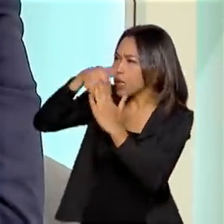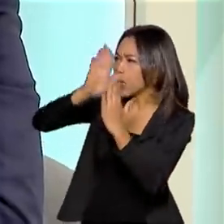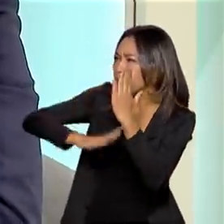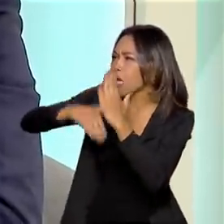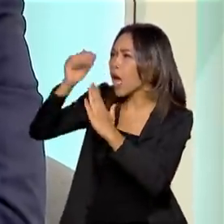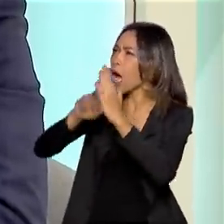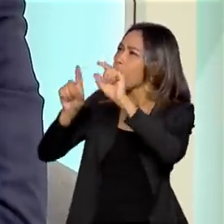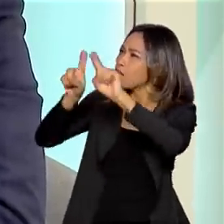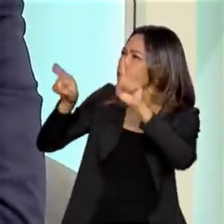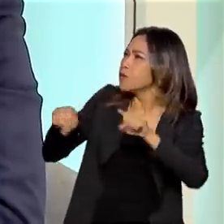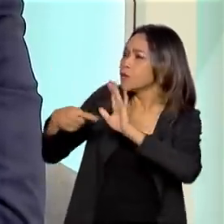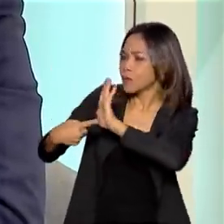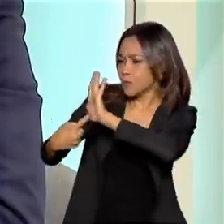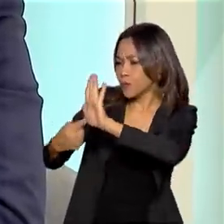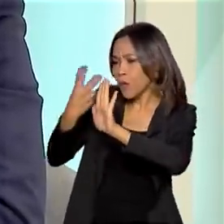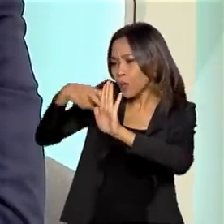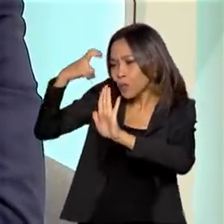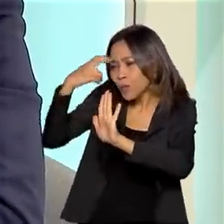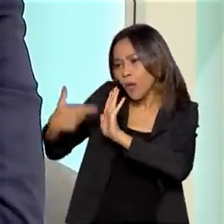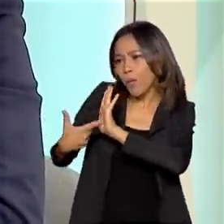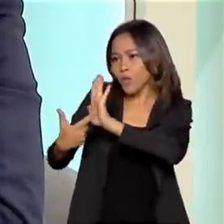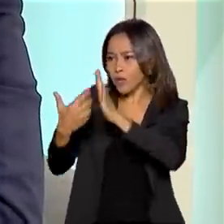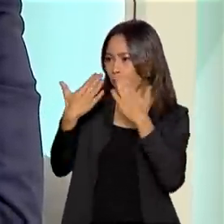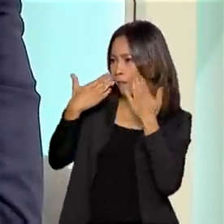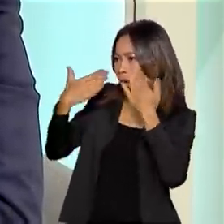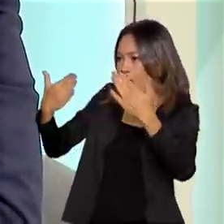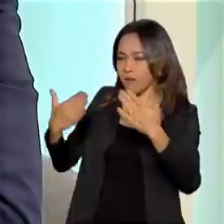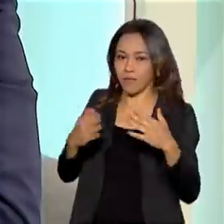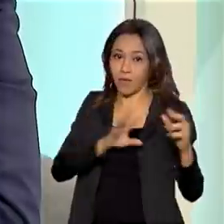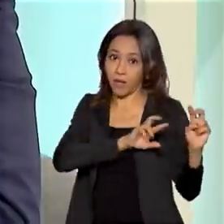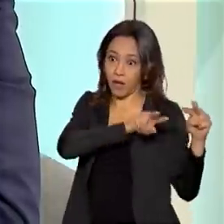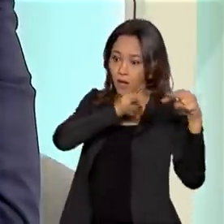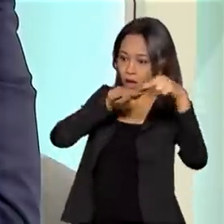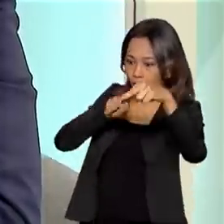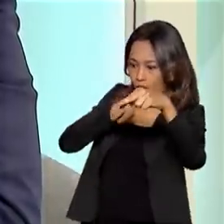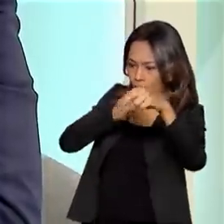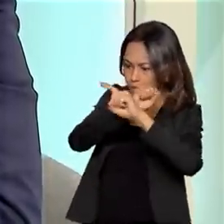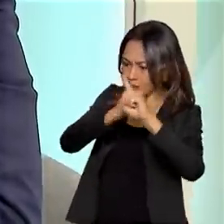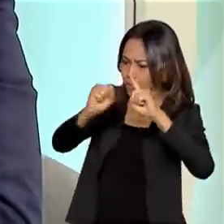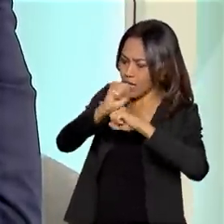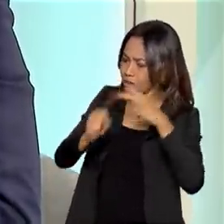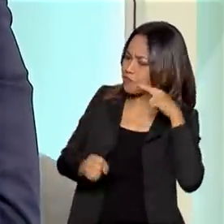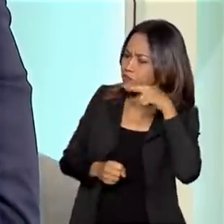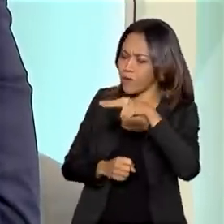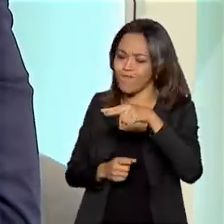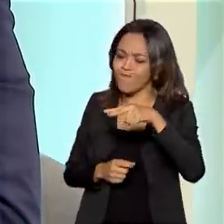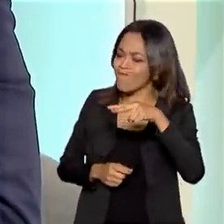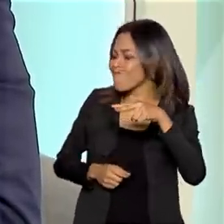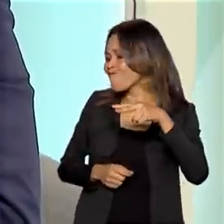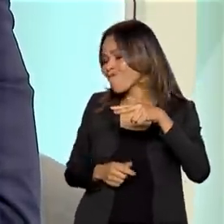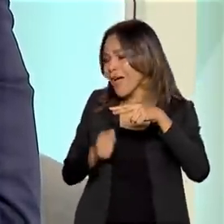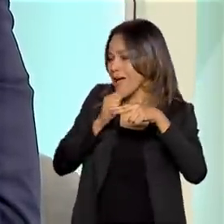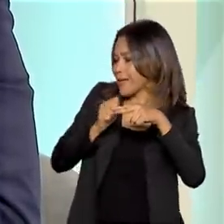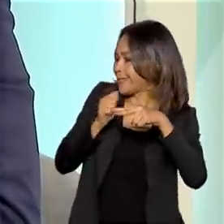uma manifestação da cultura, mas a sociedade não via naquela obra artística um ícone que a representava.